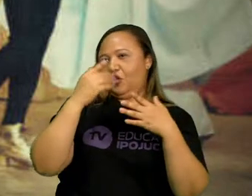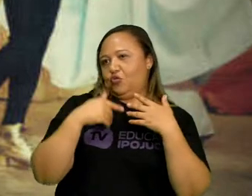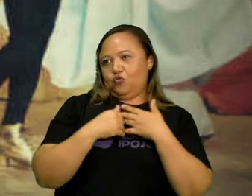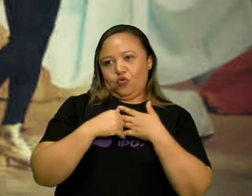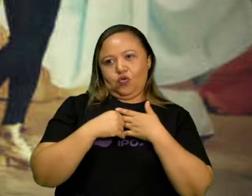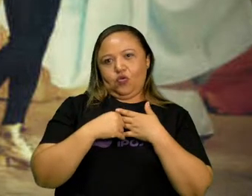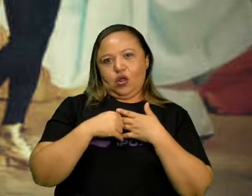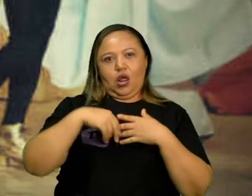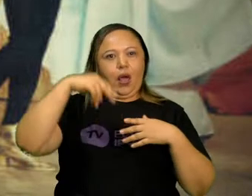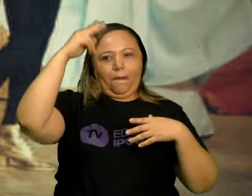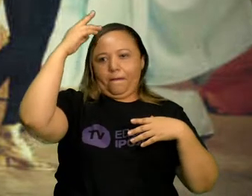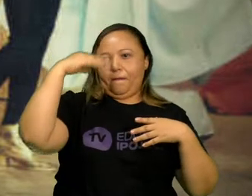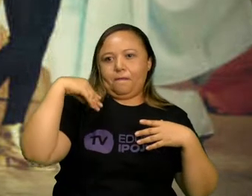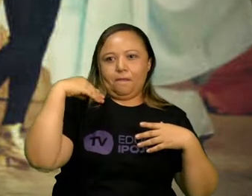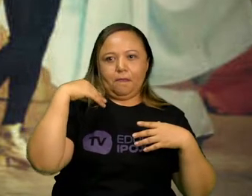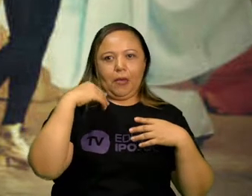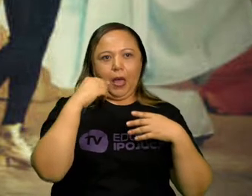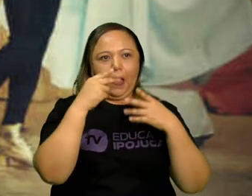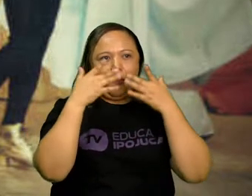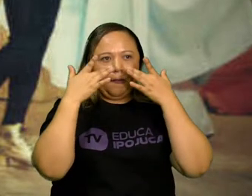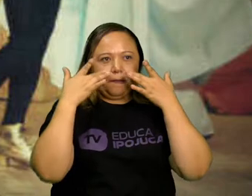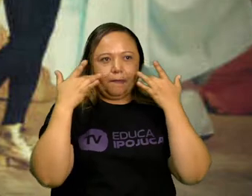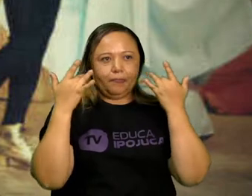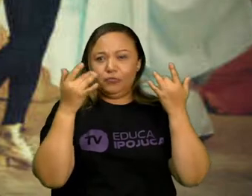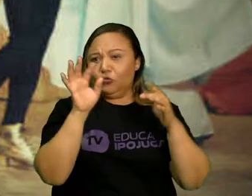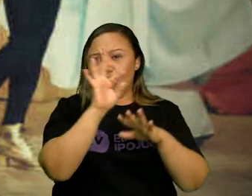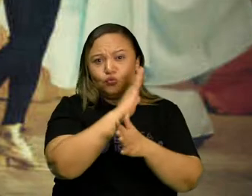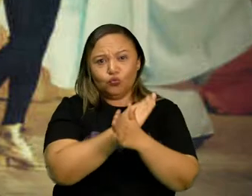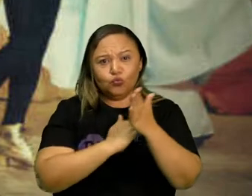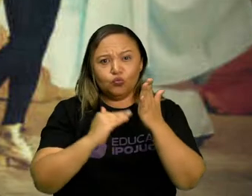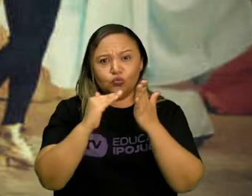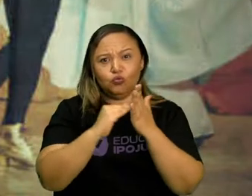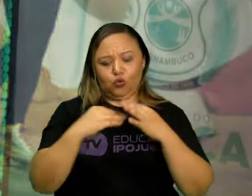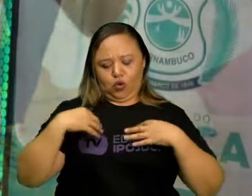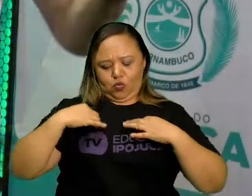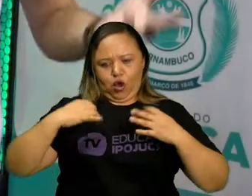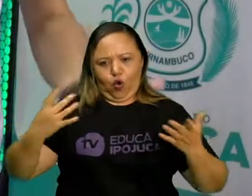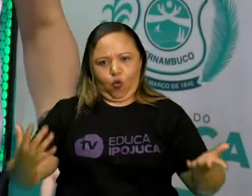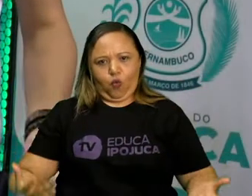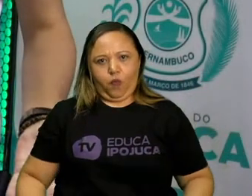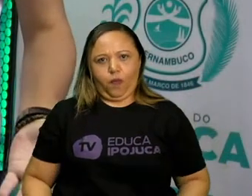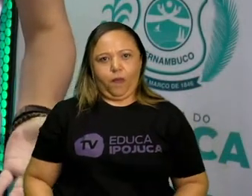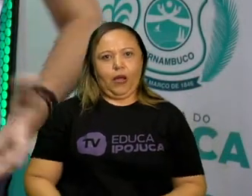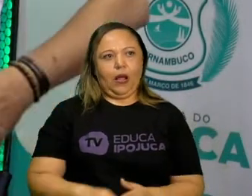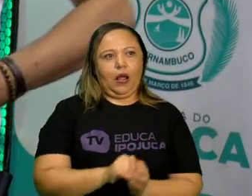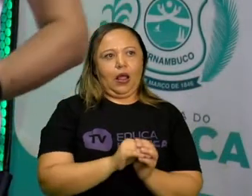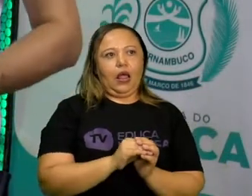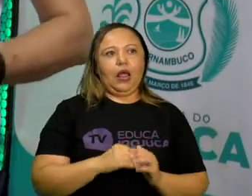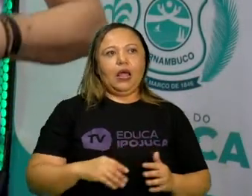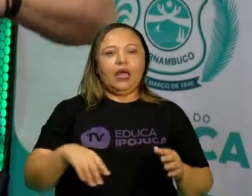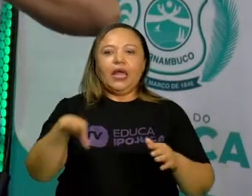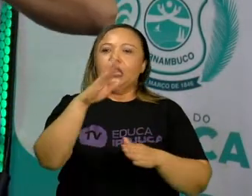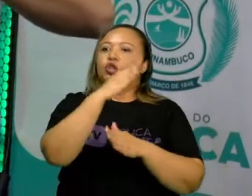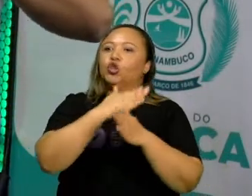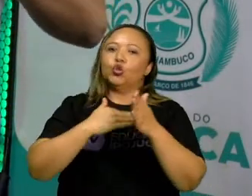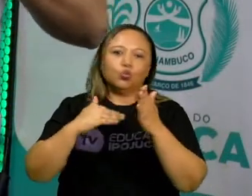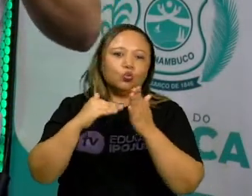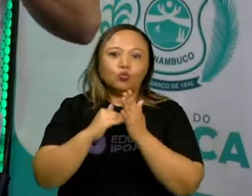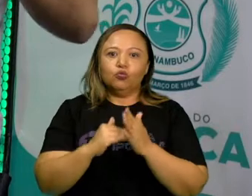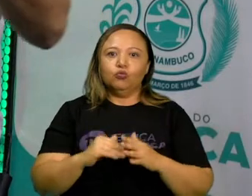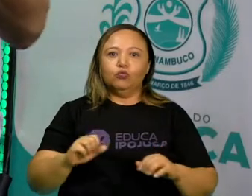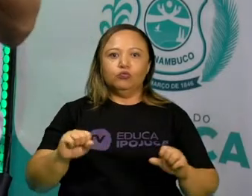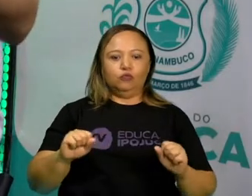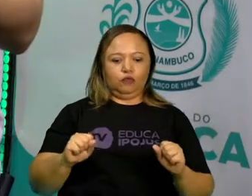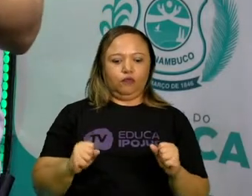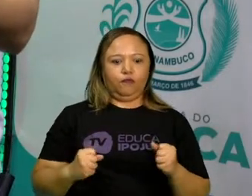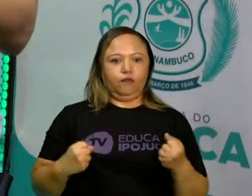A maquiagem é exagerada, o figurino é exagerado, a interpretação é exagerada. É tudo exagero, exagero, do exagero. Assim, a ideia é ser uma coisa